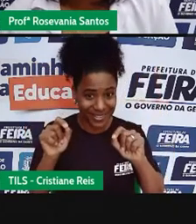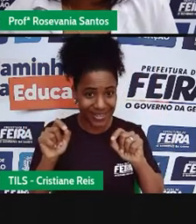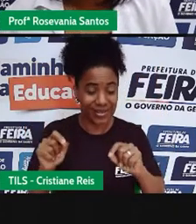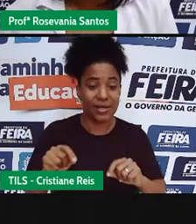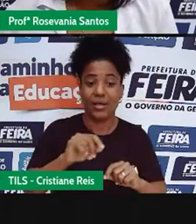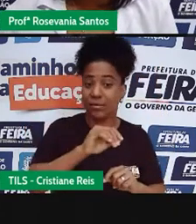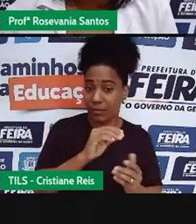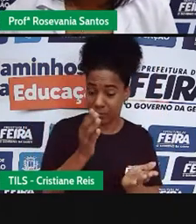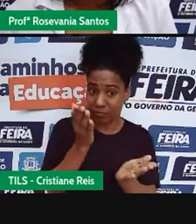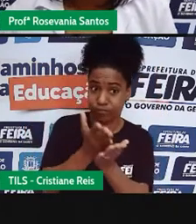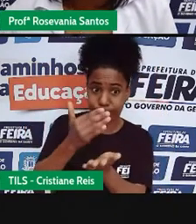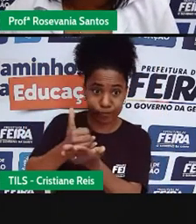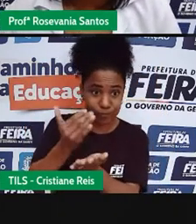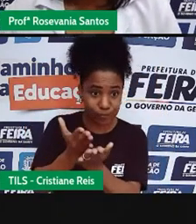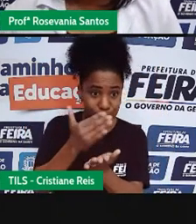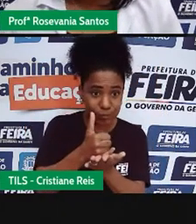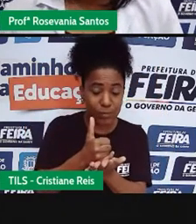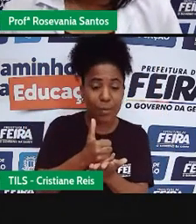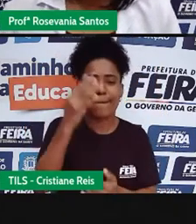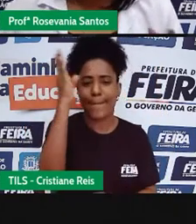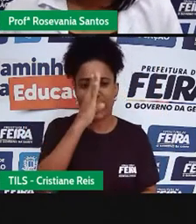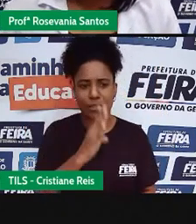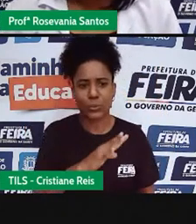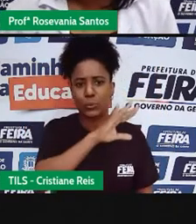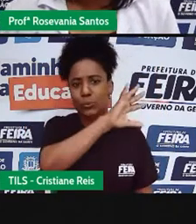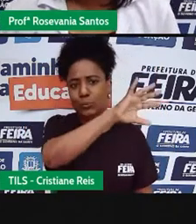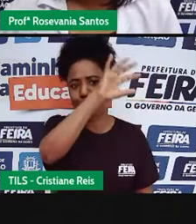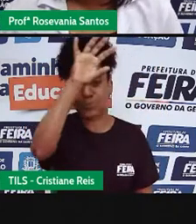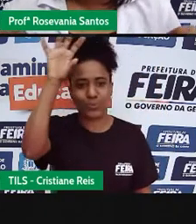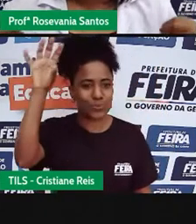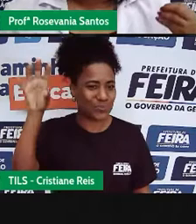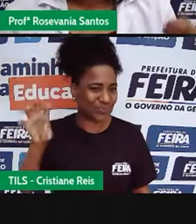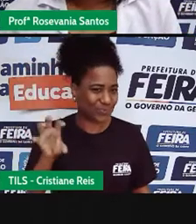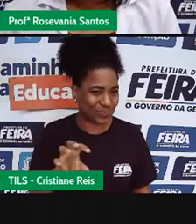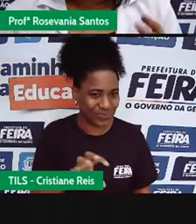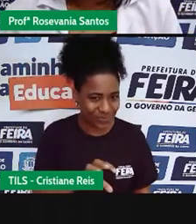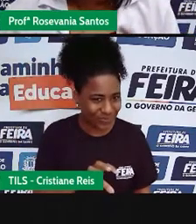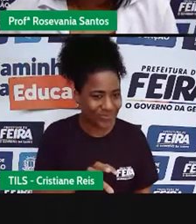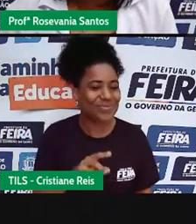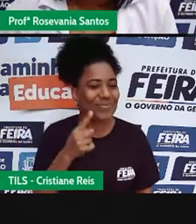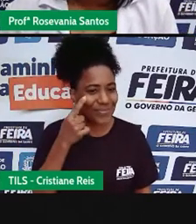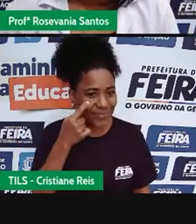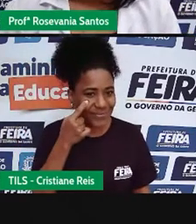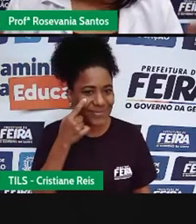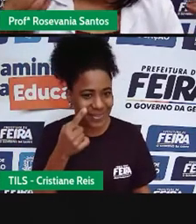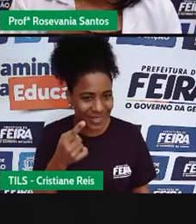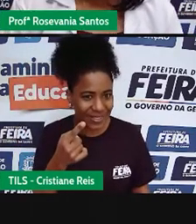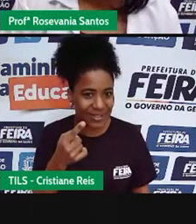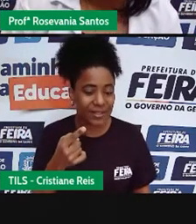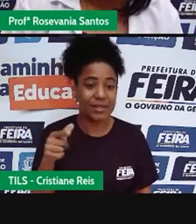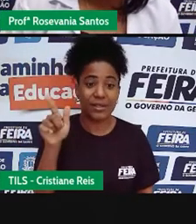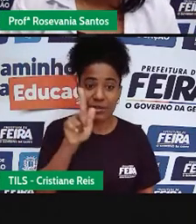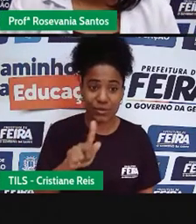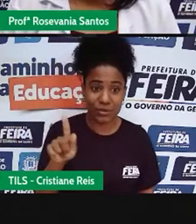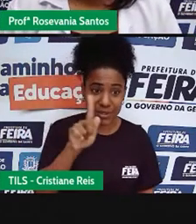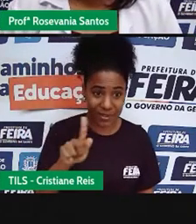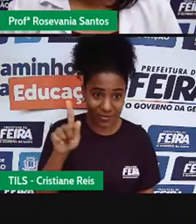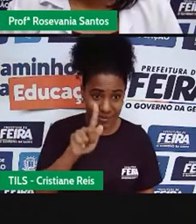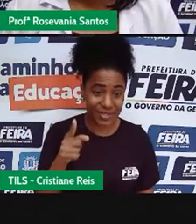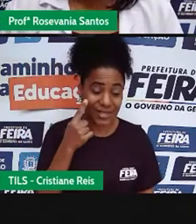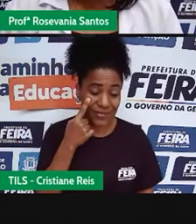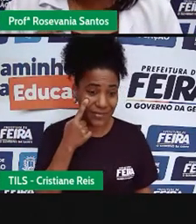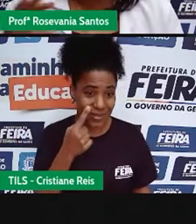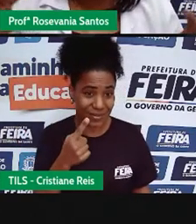sobre a divisão regional do Brasil. Em outros momentos lá, a gente aqui nas nossas aulas de Geografia, vocês já viram